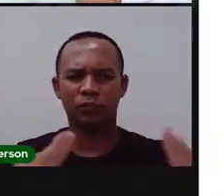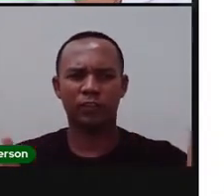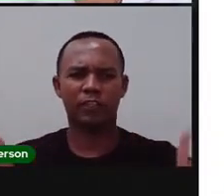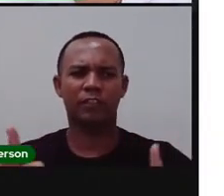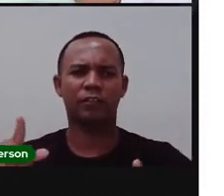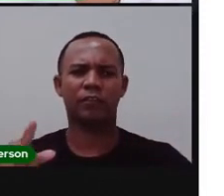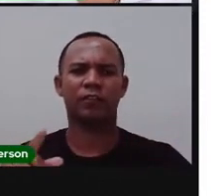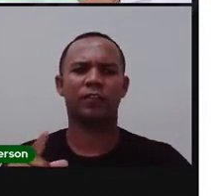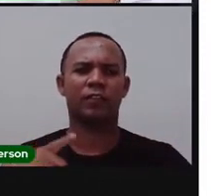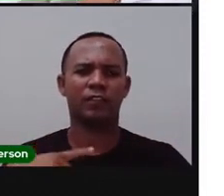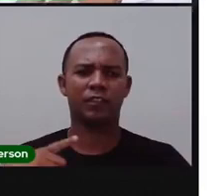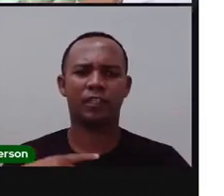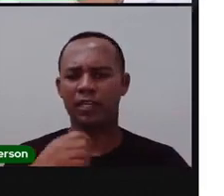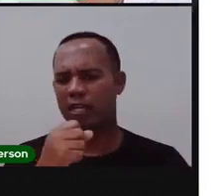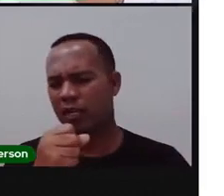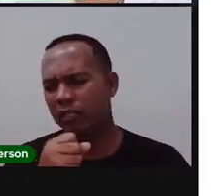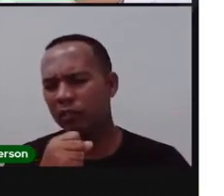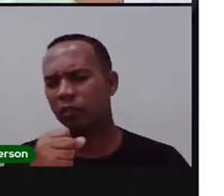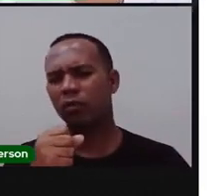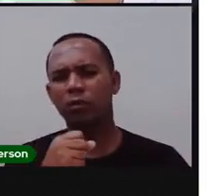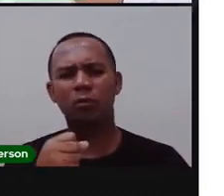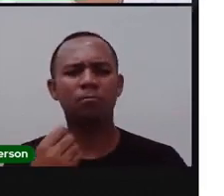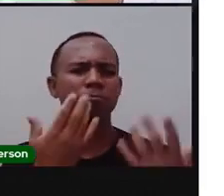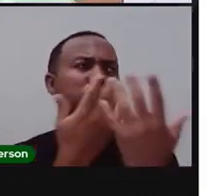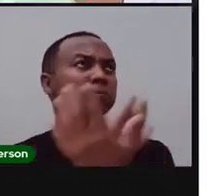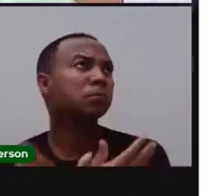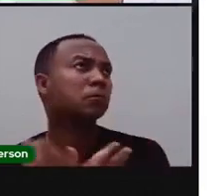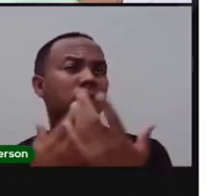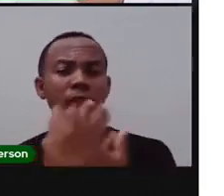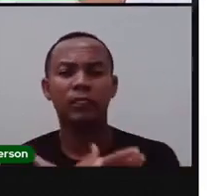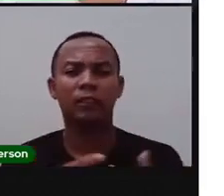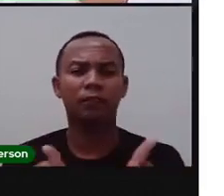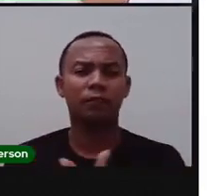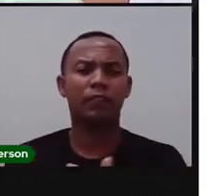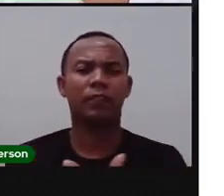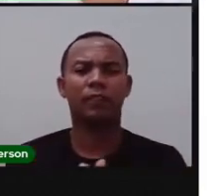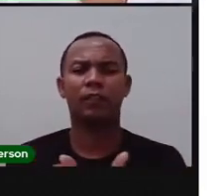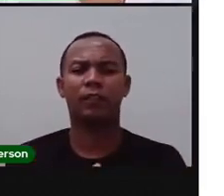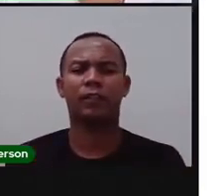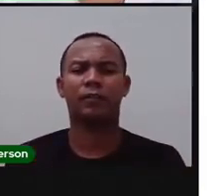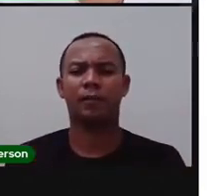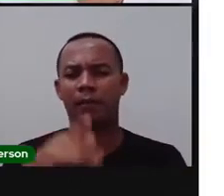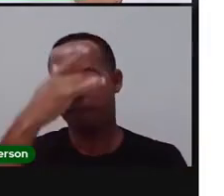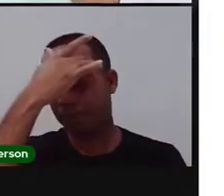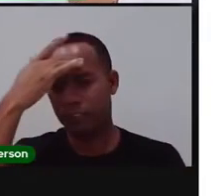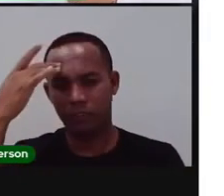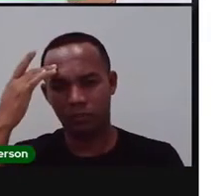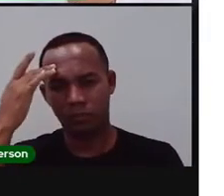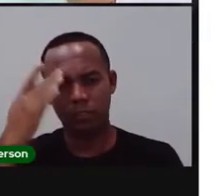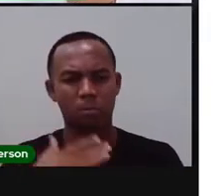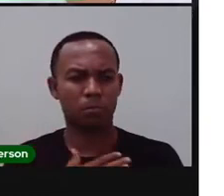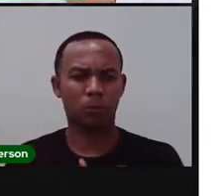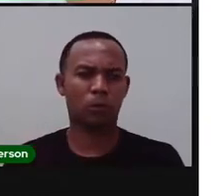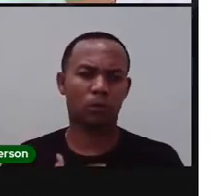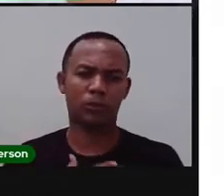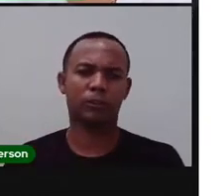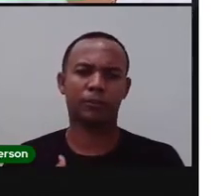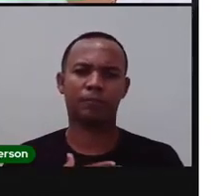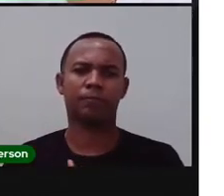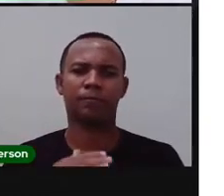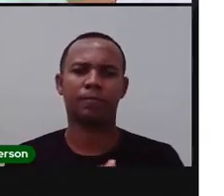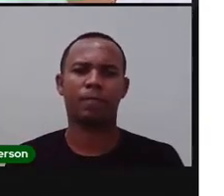existem cantores que vão, cantam músicas malíssimas nesse evento. Vale a pena, quem não for, conferir também. Certo?